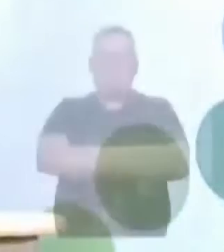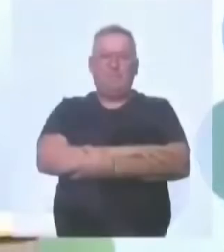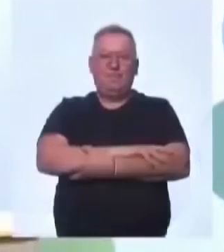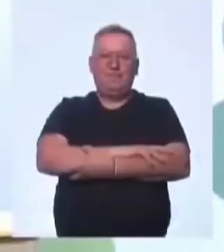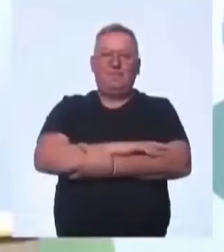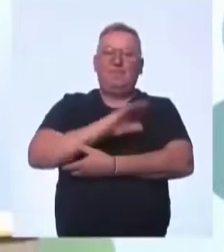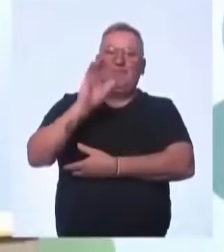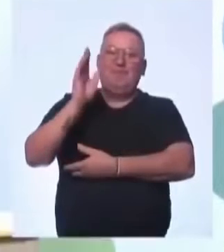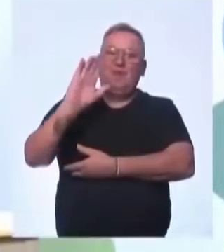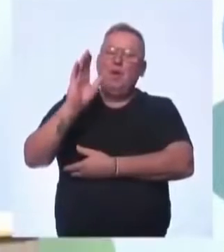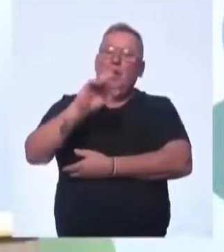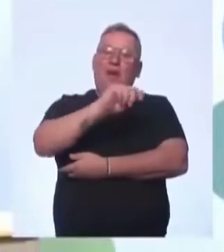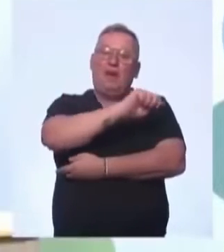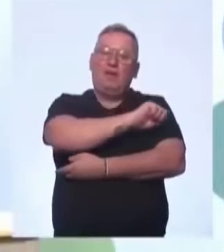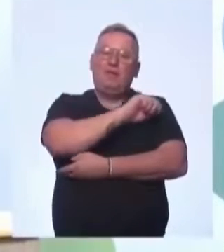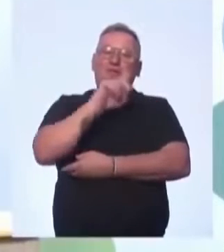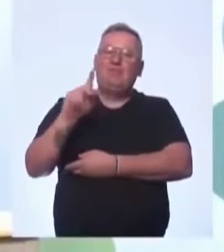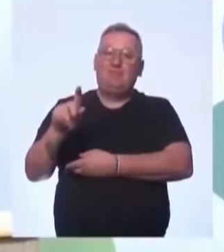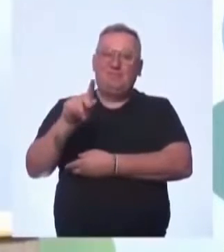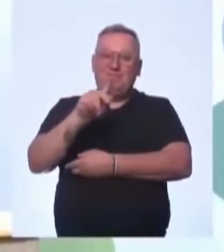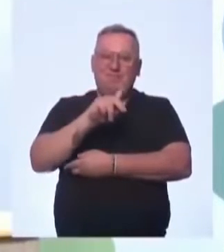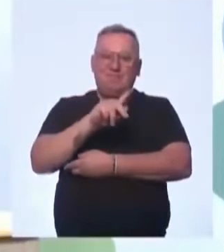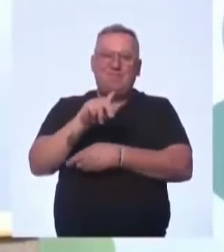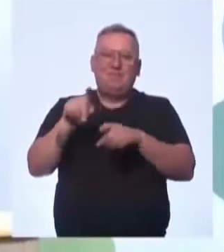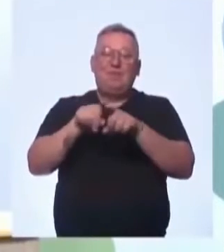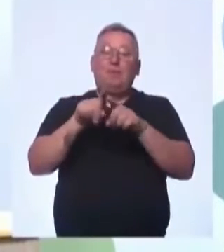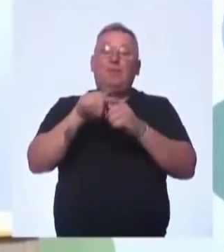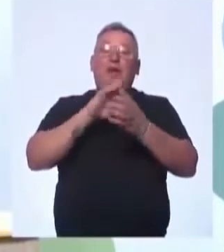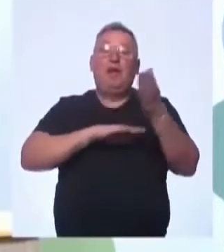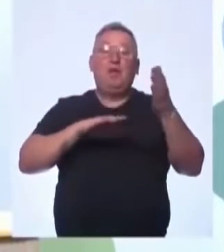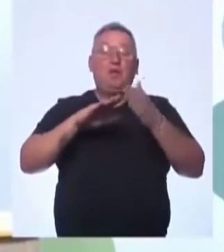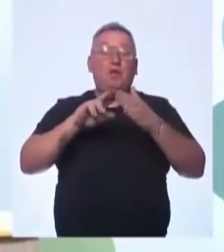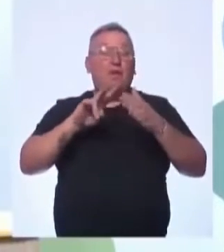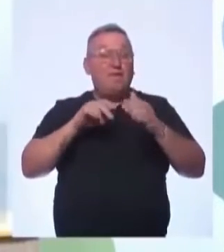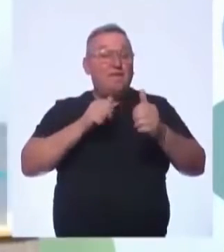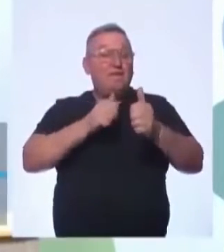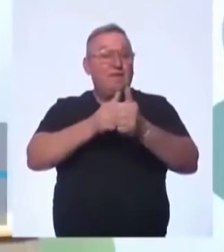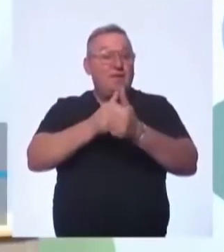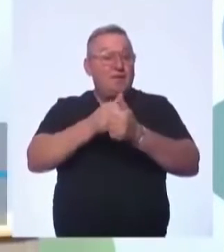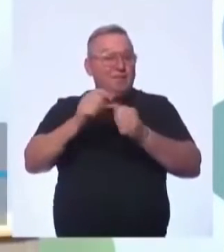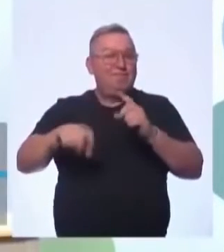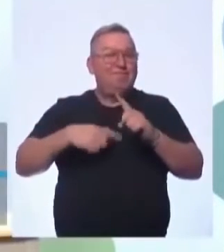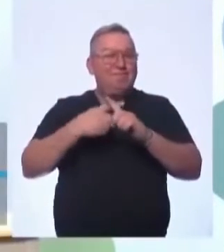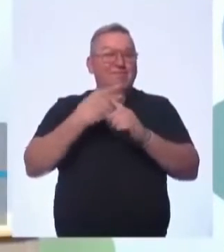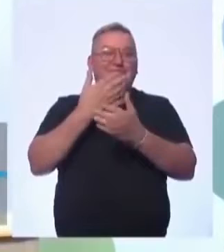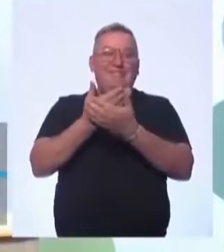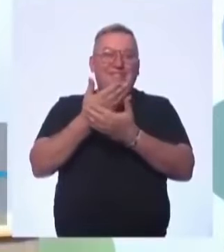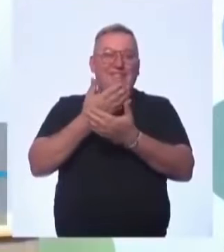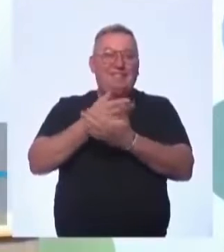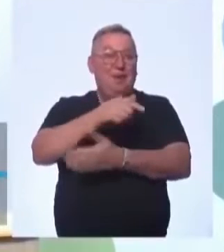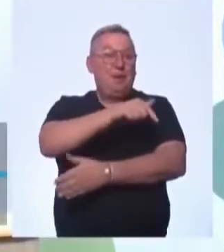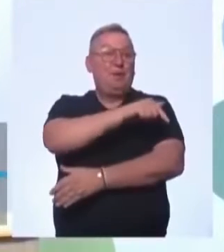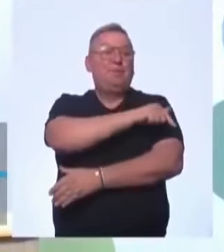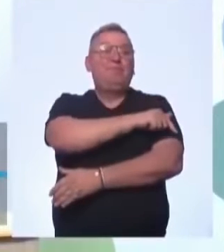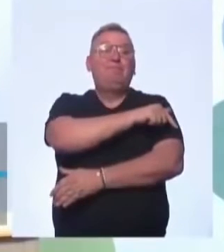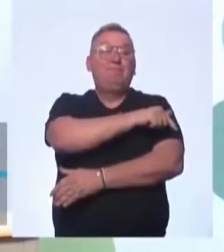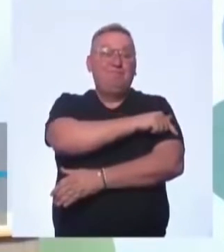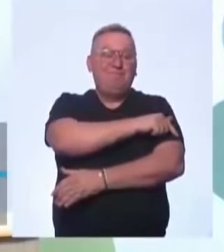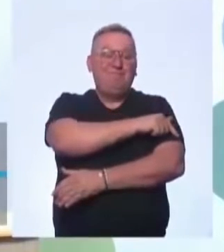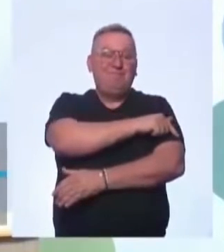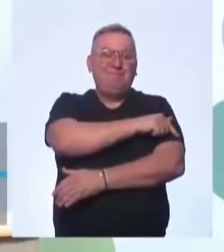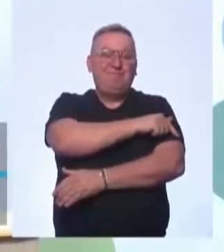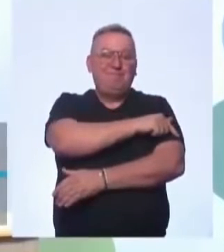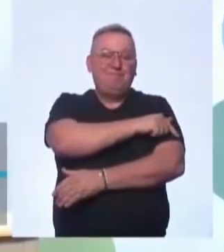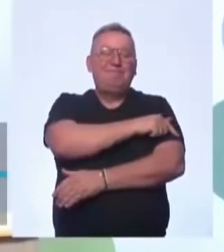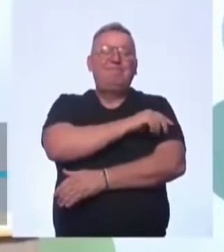Olá alunos, professores e a todos que irão acompanhar a mais essa aula do sétimo ano do